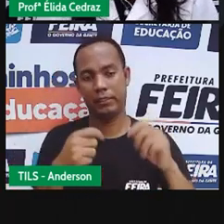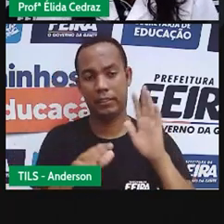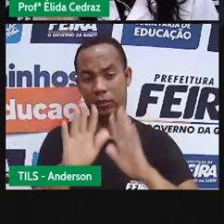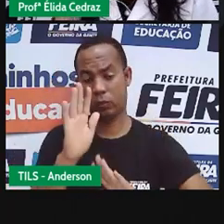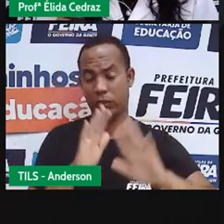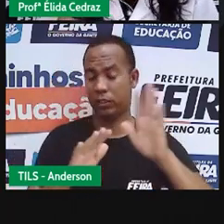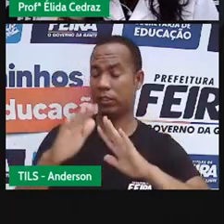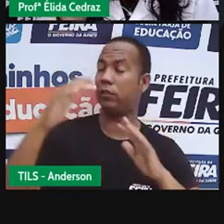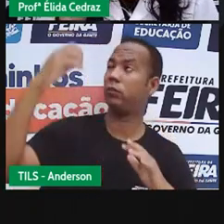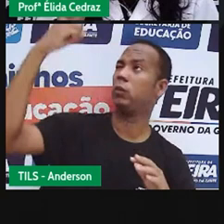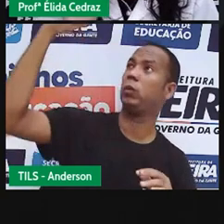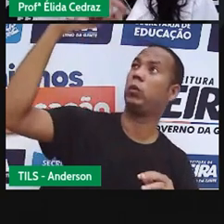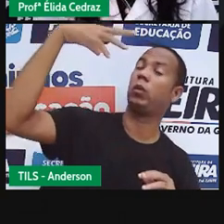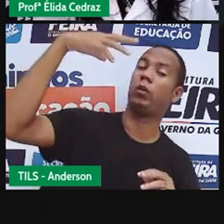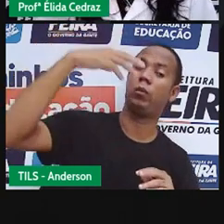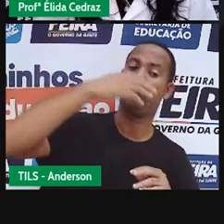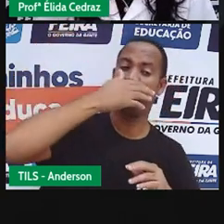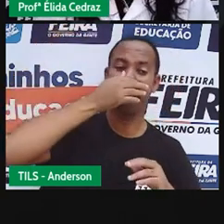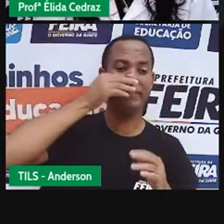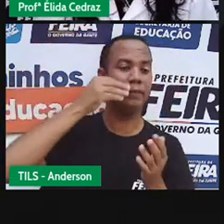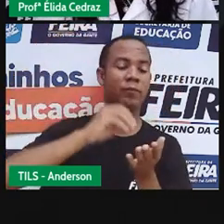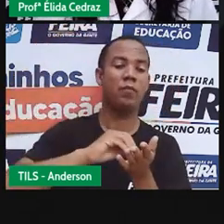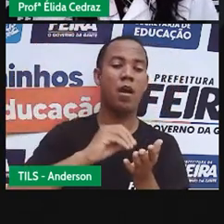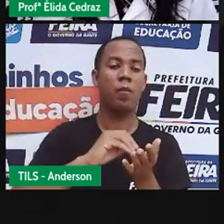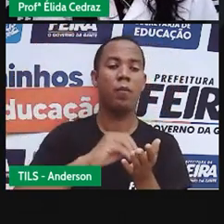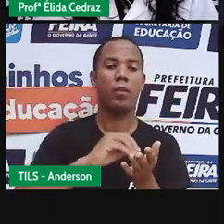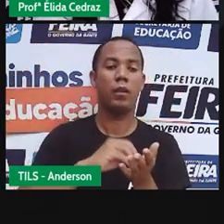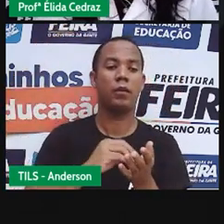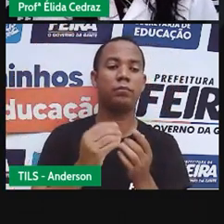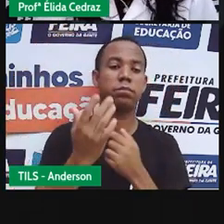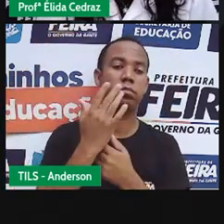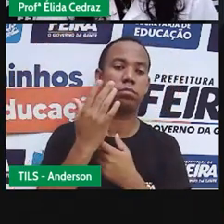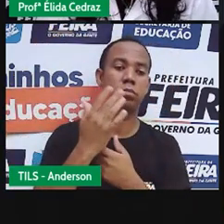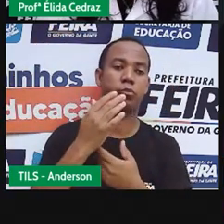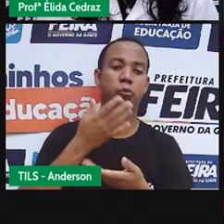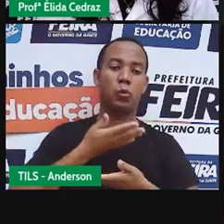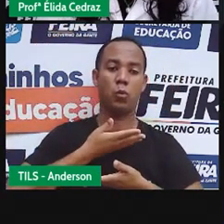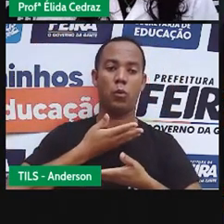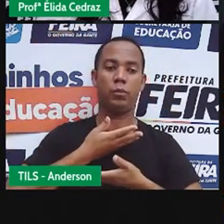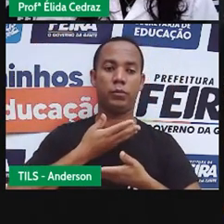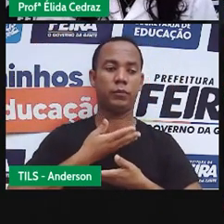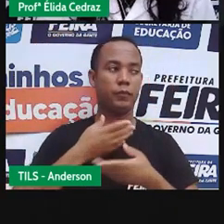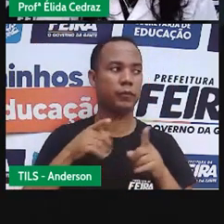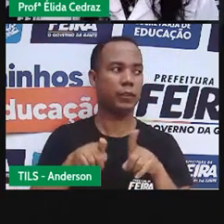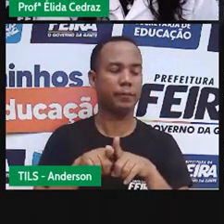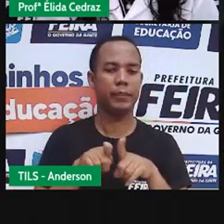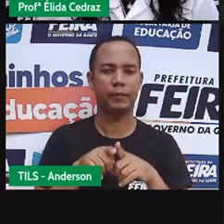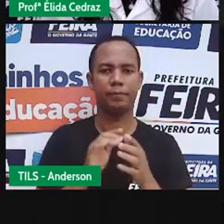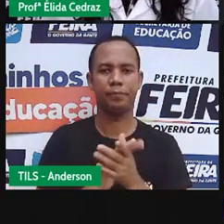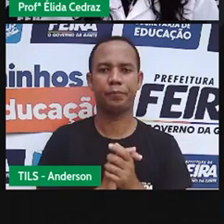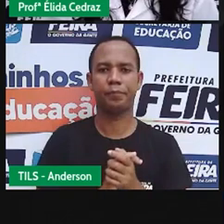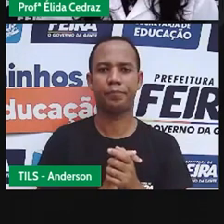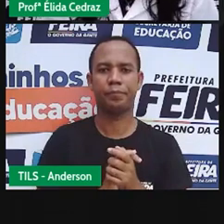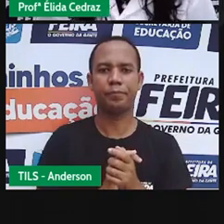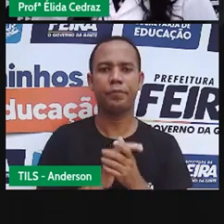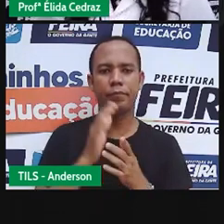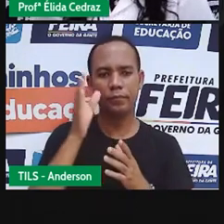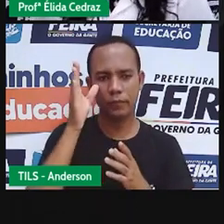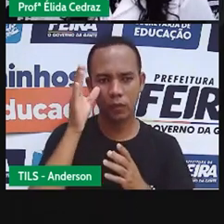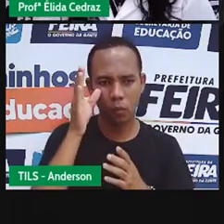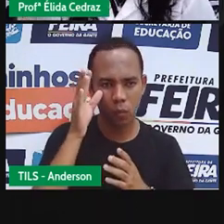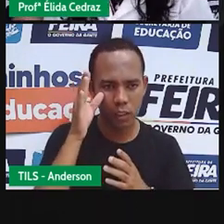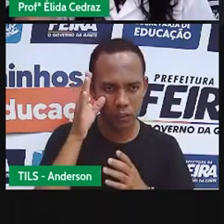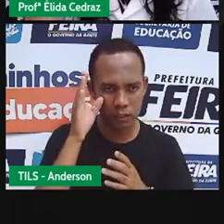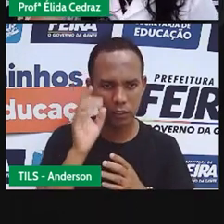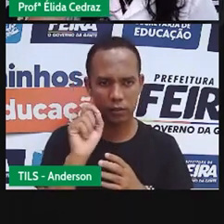por ter pouca melanina para proteger seu corpo. Uma curiosidade que a